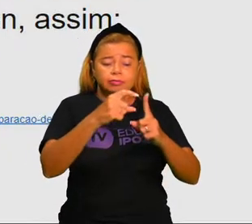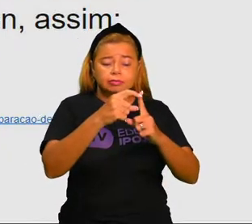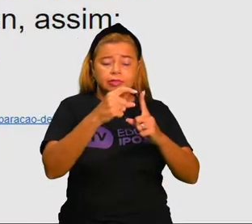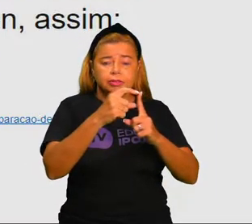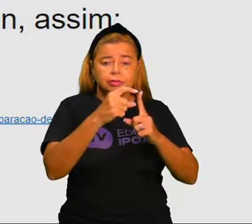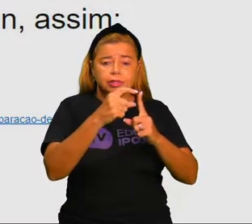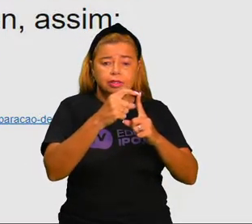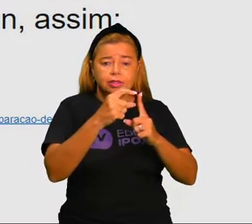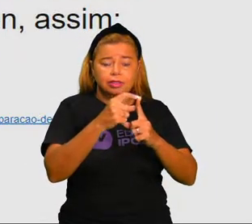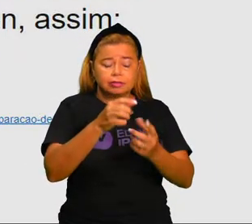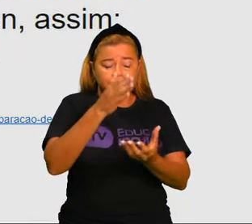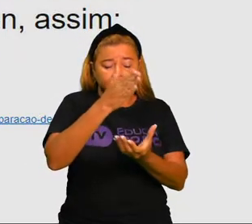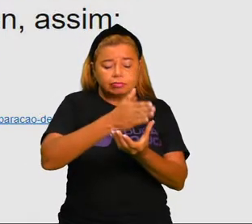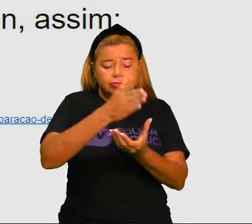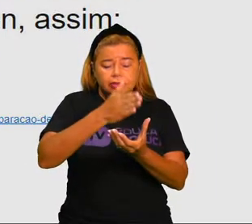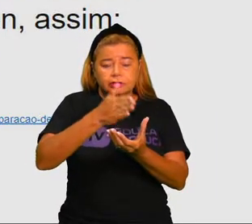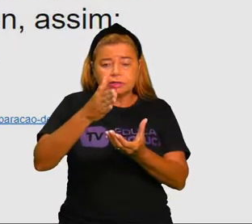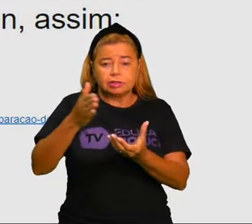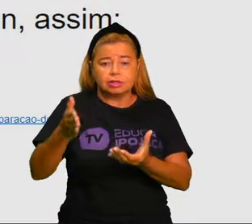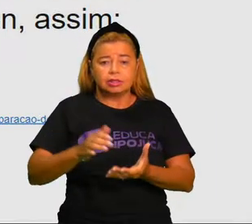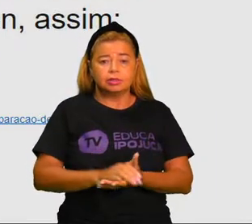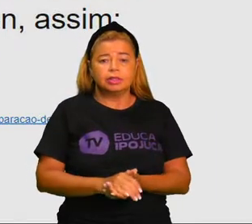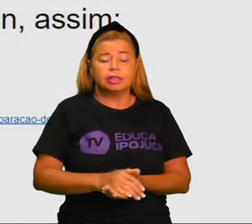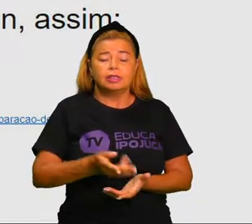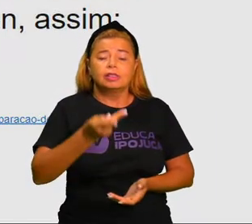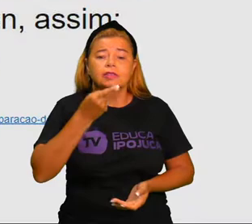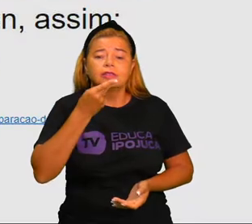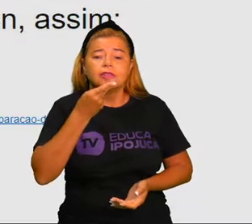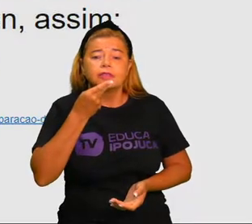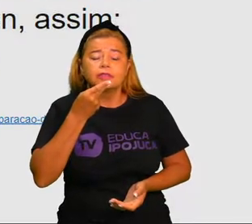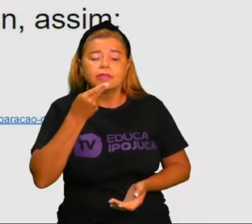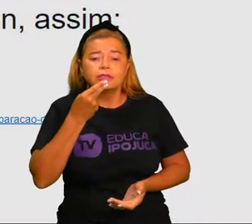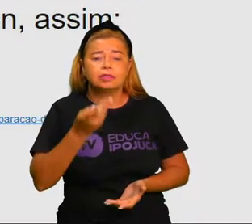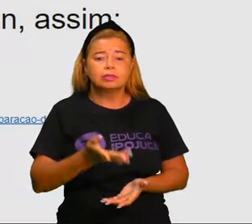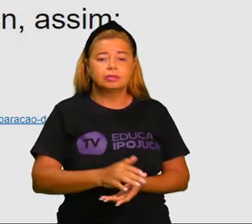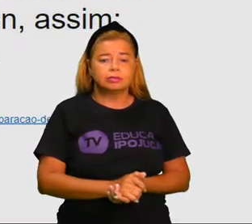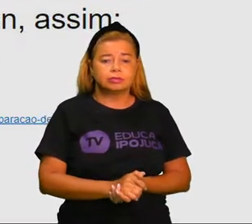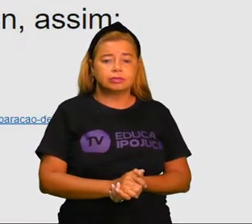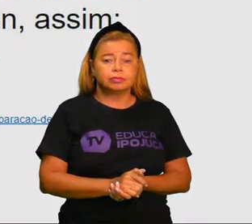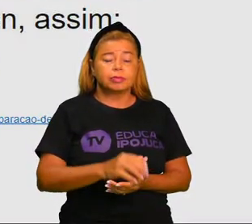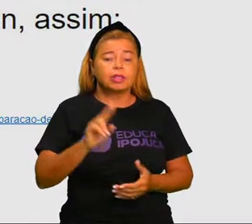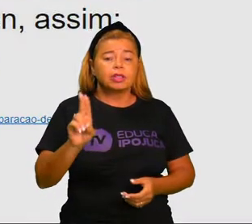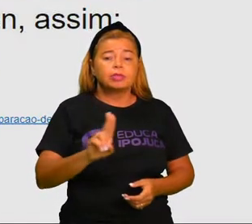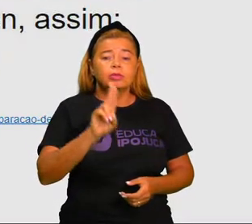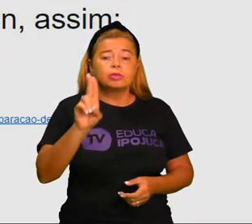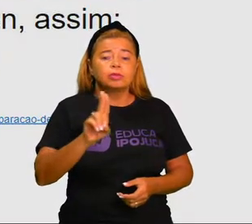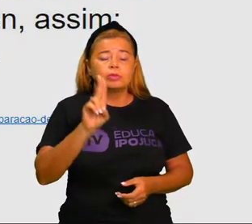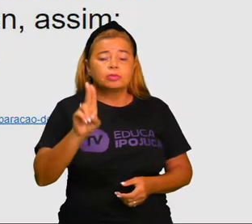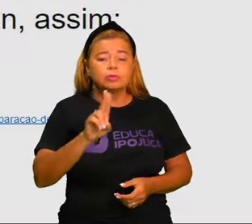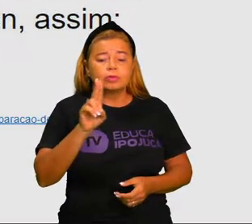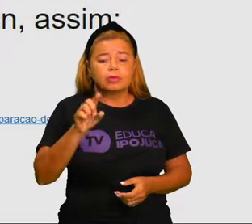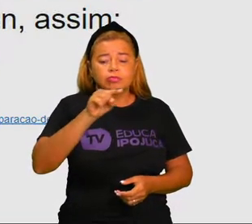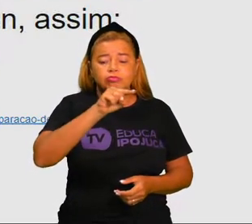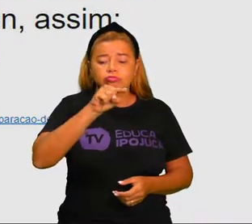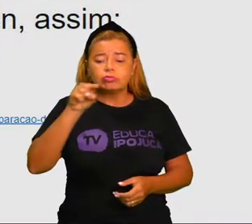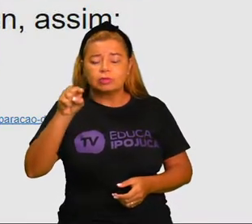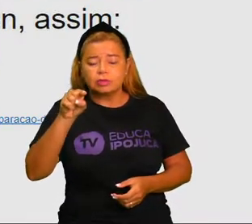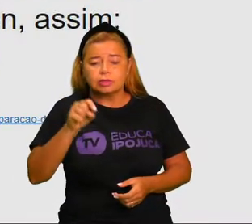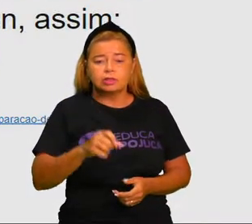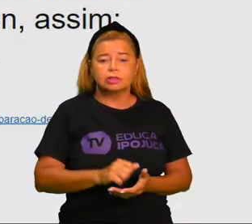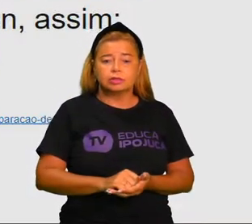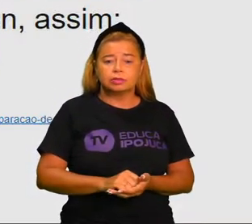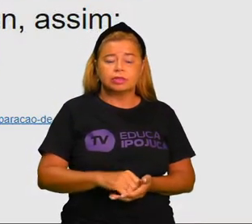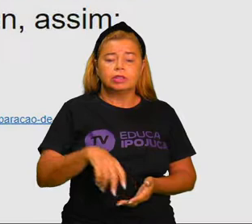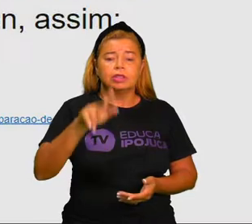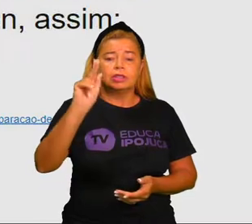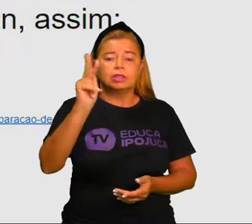conforme a sua pronúncia, usando um tracinho, o hífen. Assim,